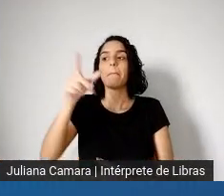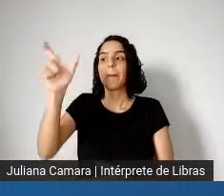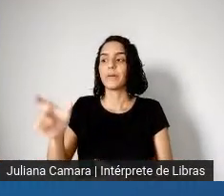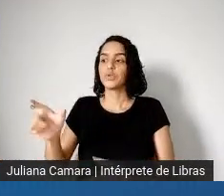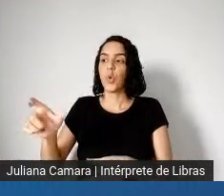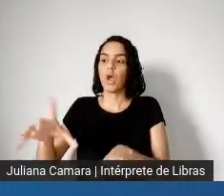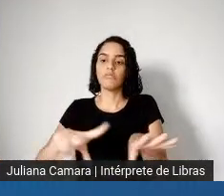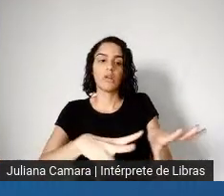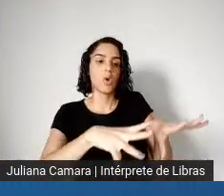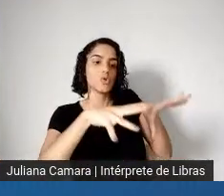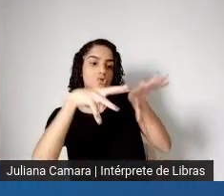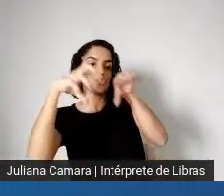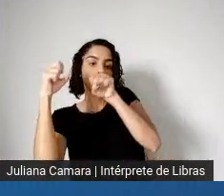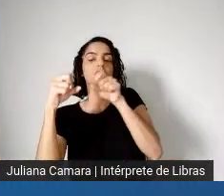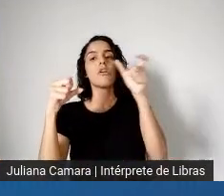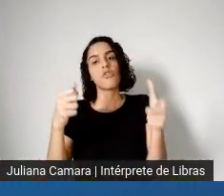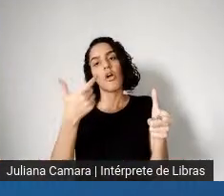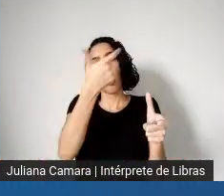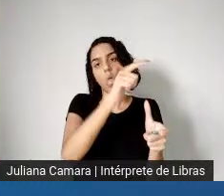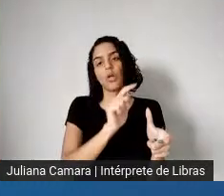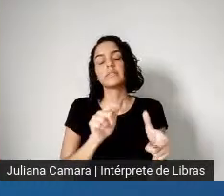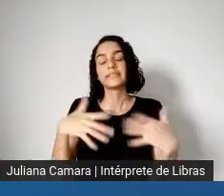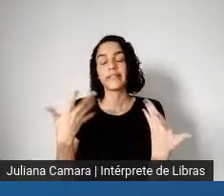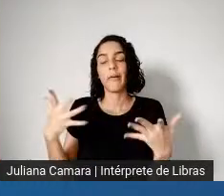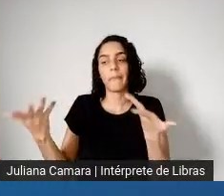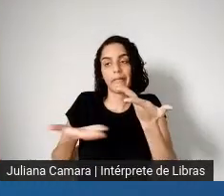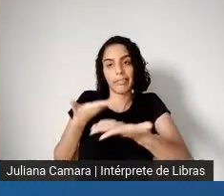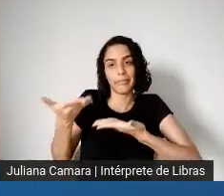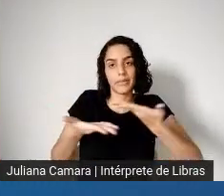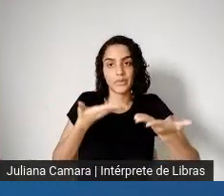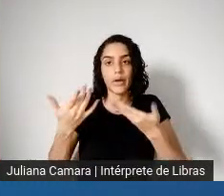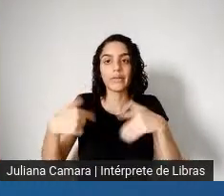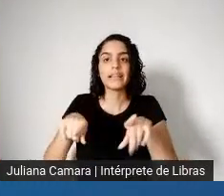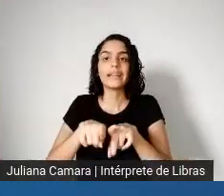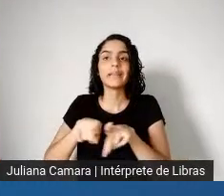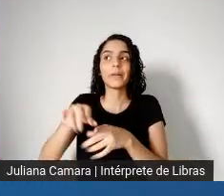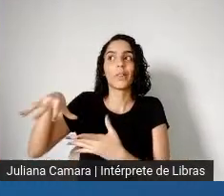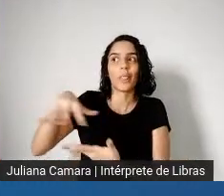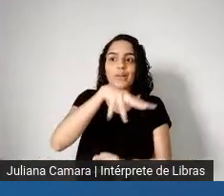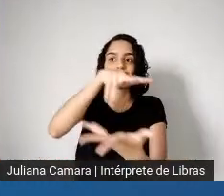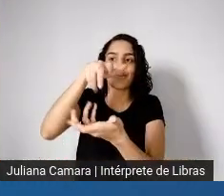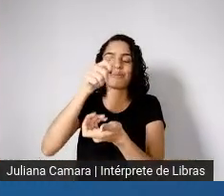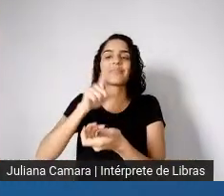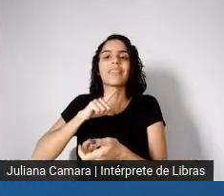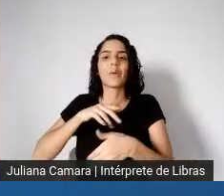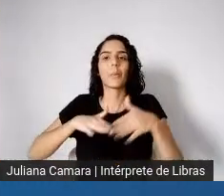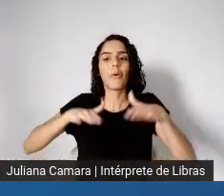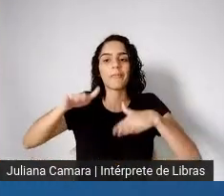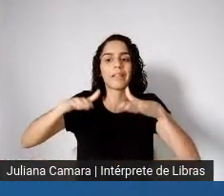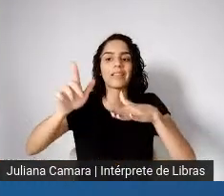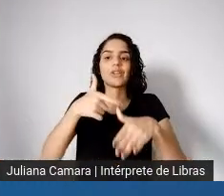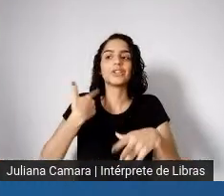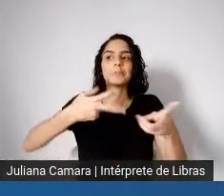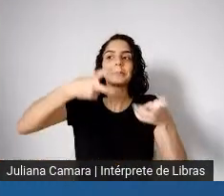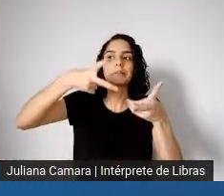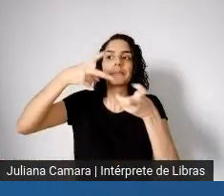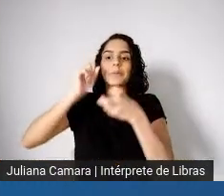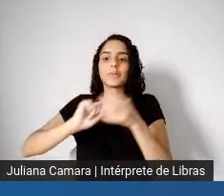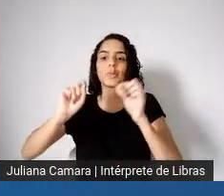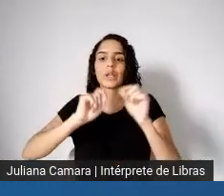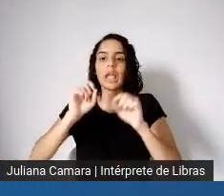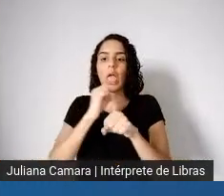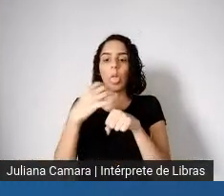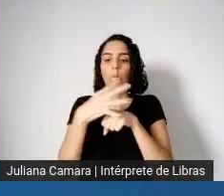movimentação humana, né, no globo terrestre hoje, né, você vê em poucas semanas a pandemia sai de Wuhan,